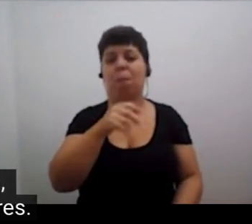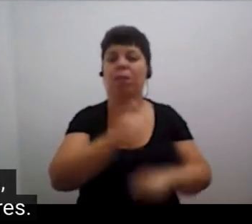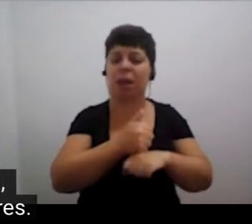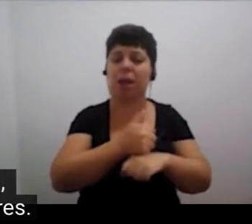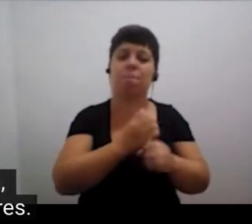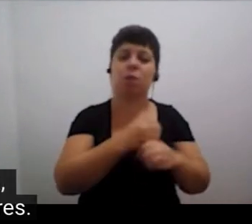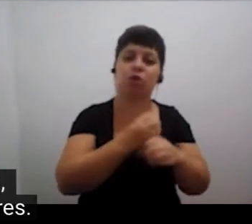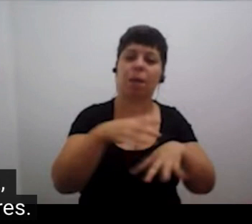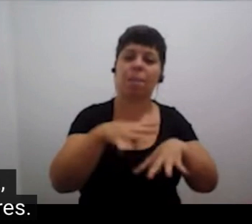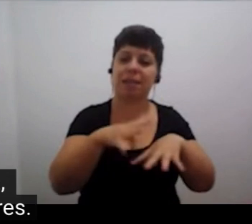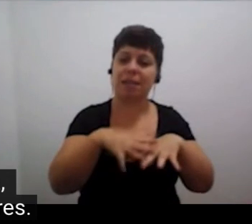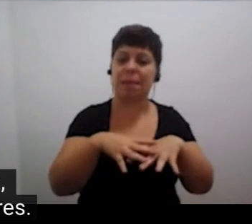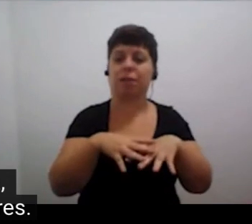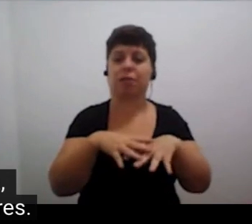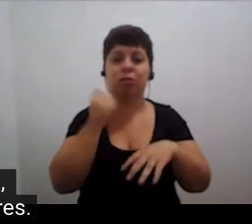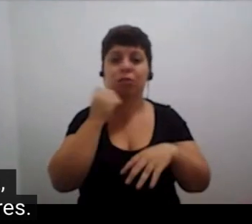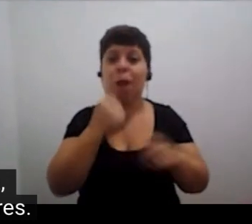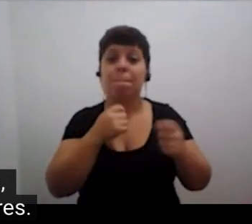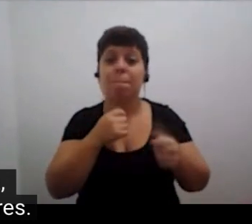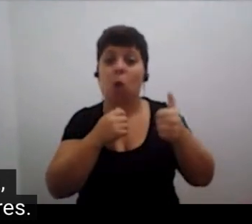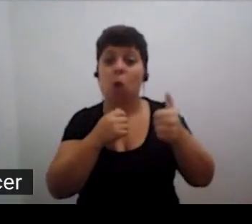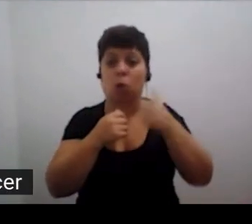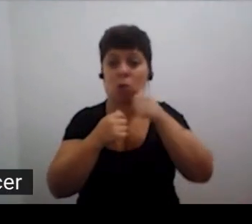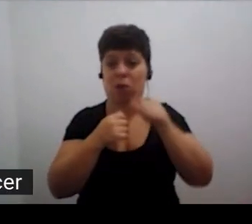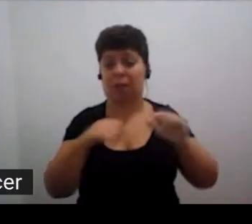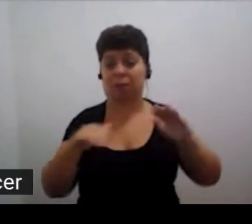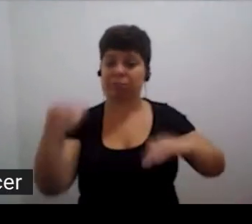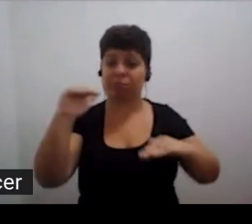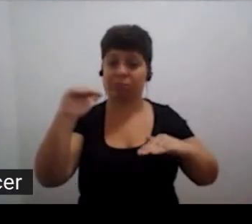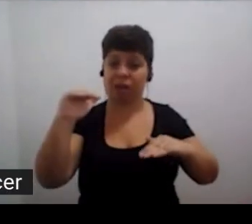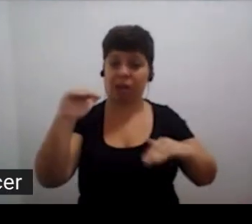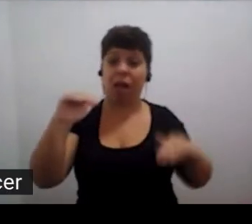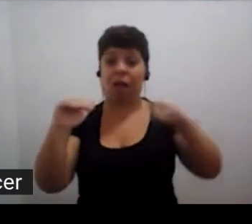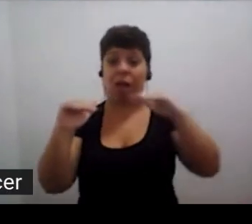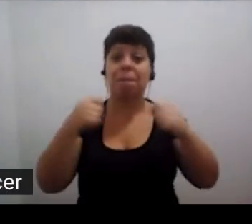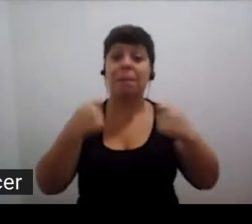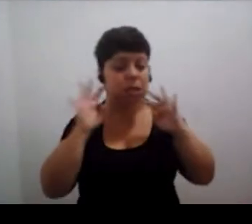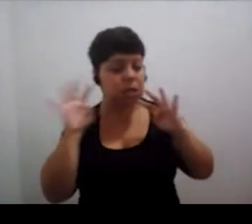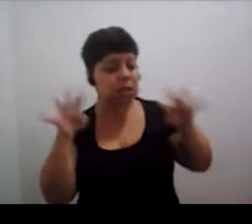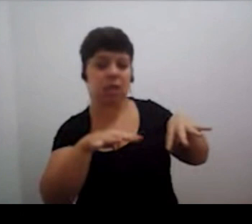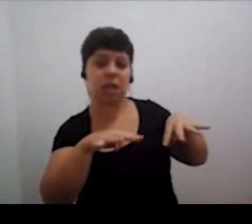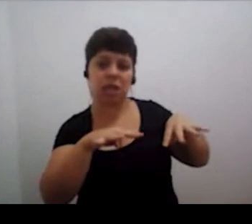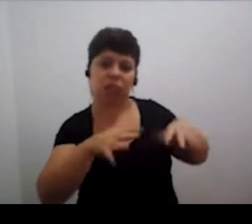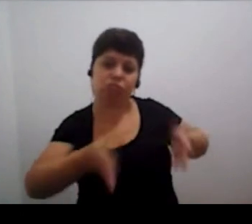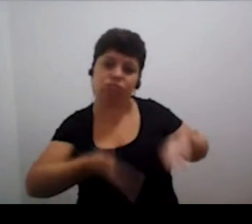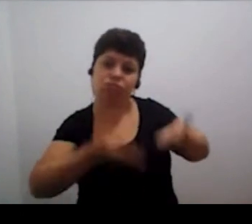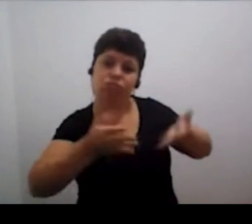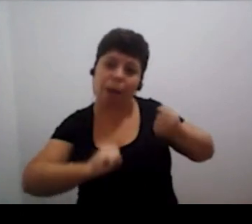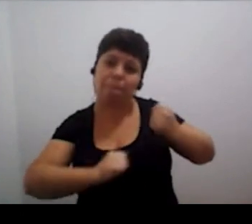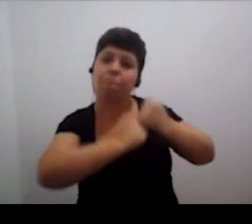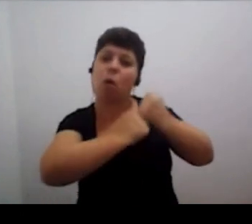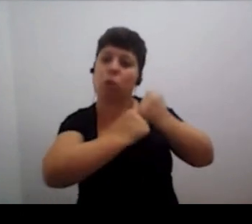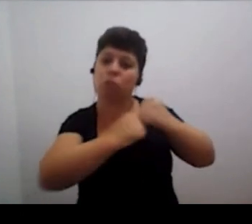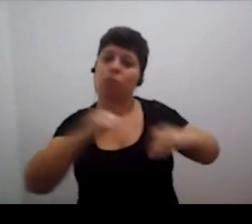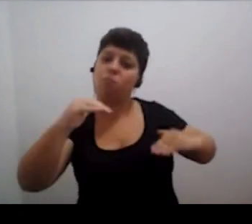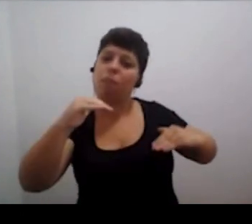como biologia, matemática, tecnologia, são mulheres. Para mudar isso, precisamos reconhecer esses esforços e dar apoio